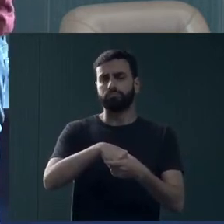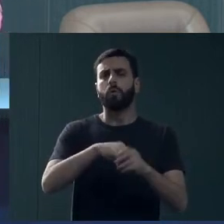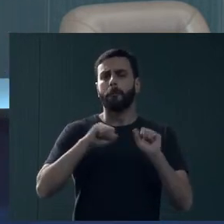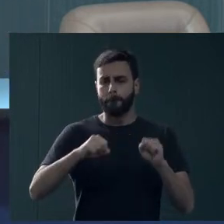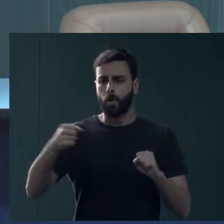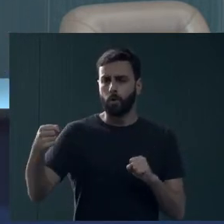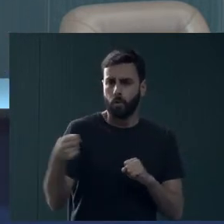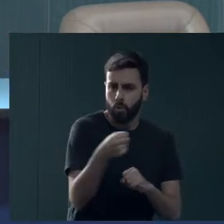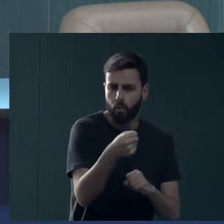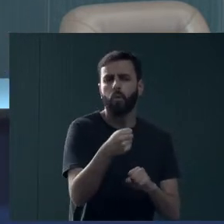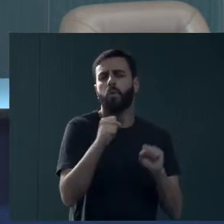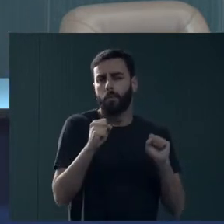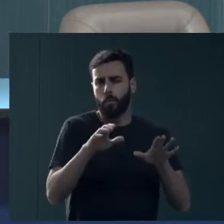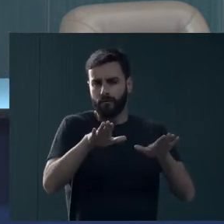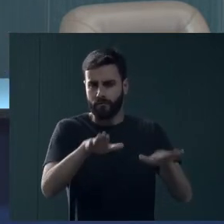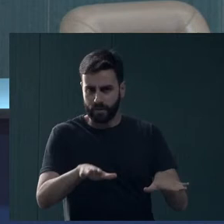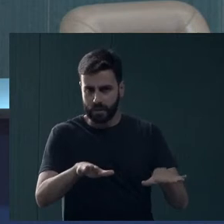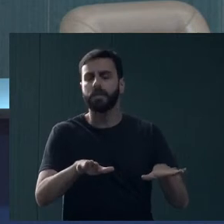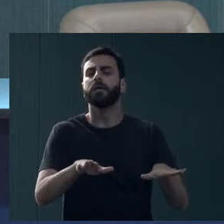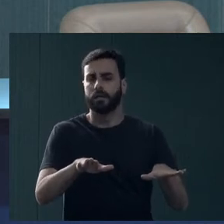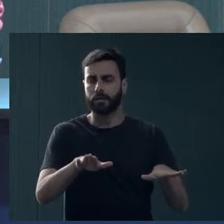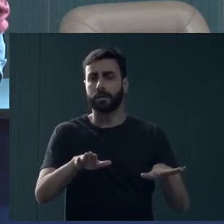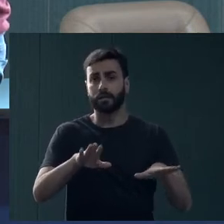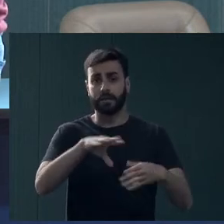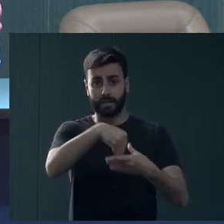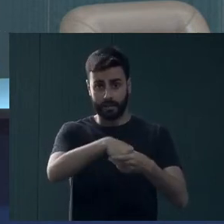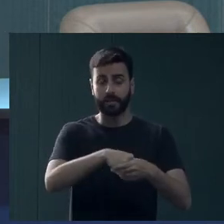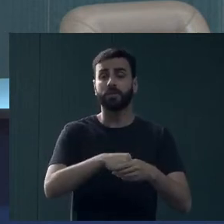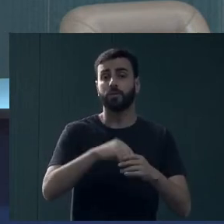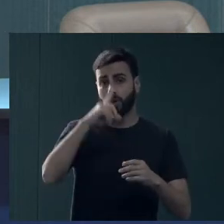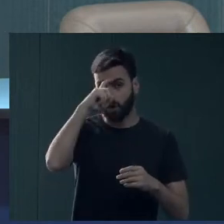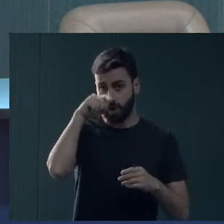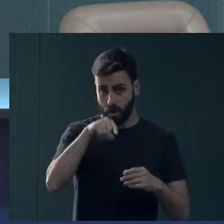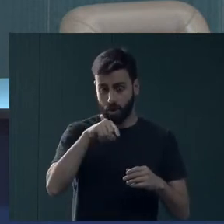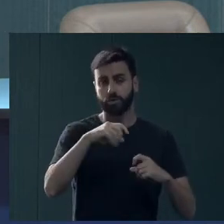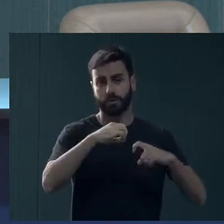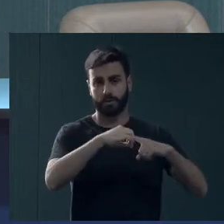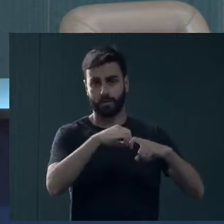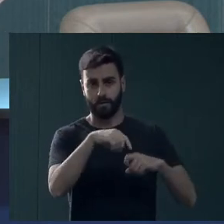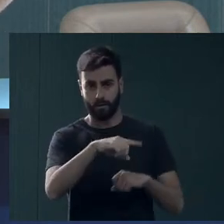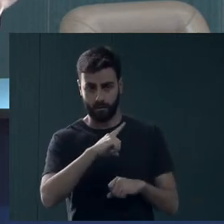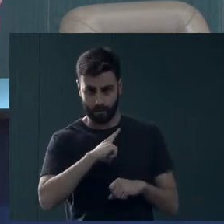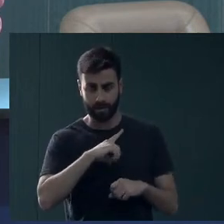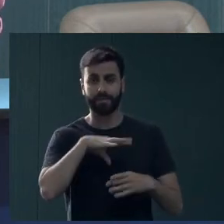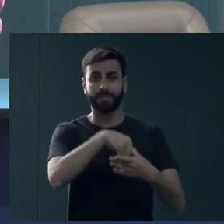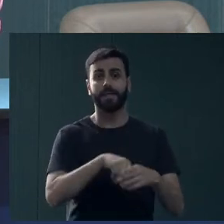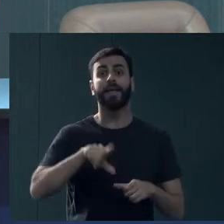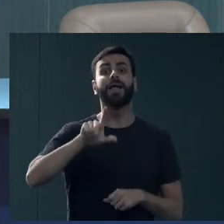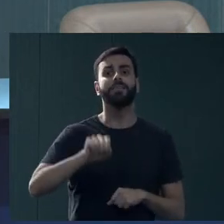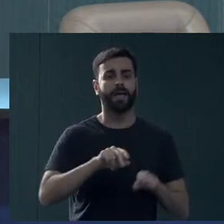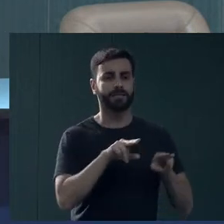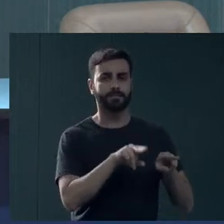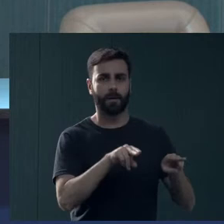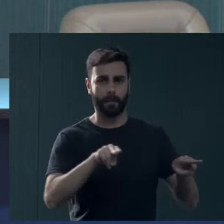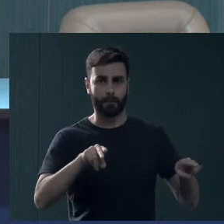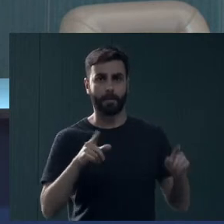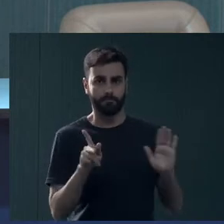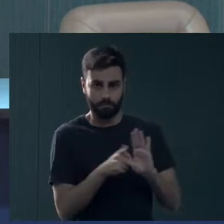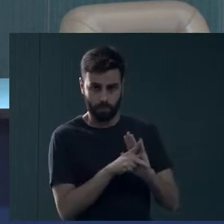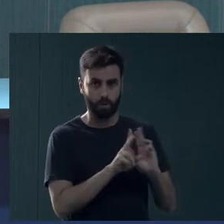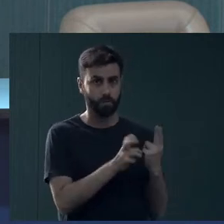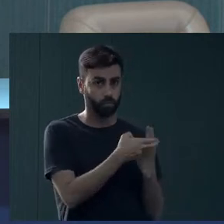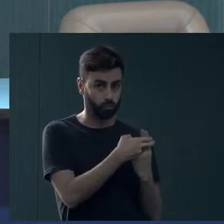que são os leitos de retaguarda que a gente fala, que o Hospital São João Batista hoje é um prestador, ele tem 10 leitos credenciados pelo SUS.